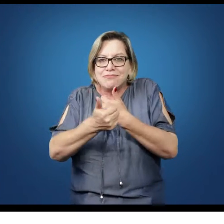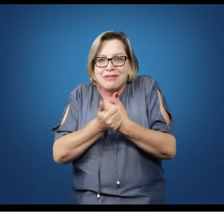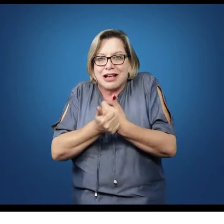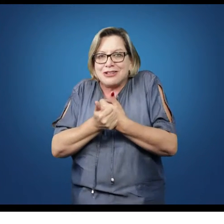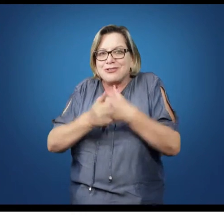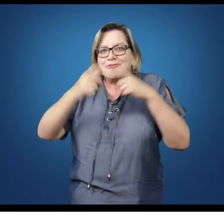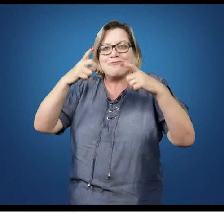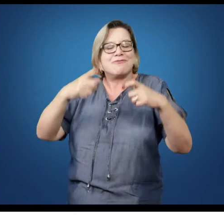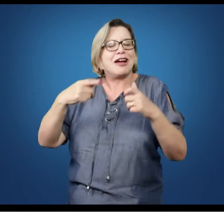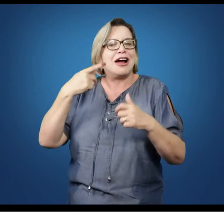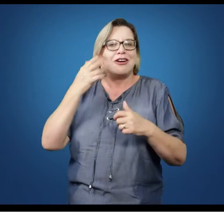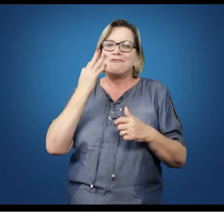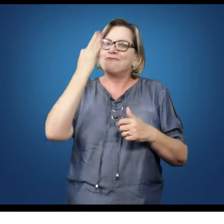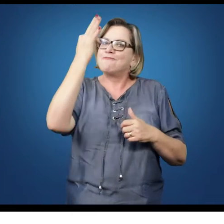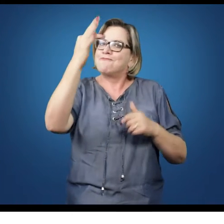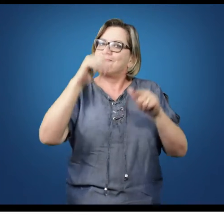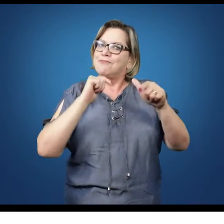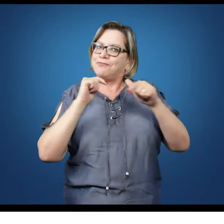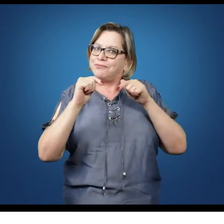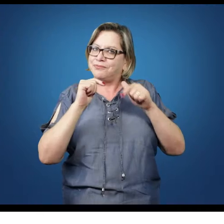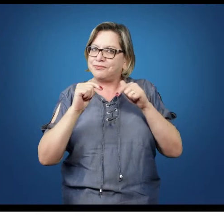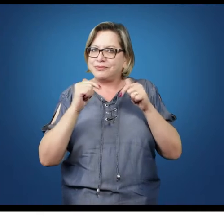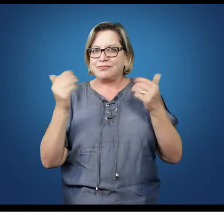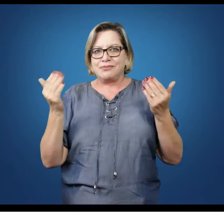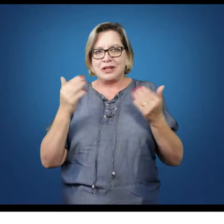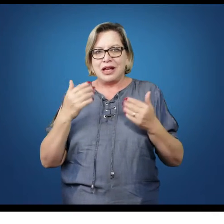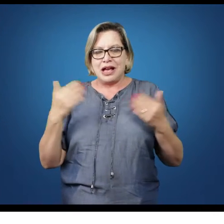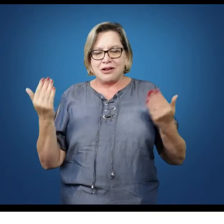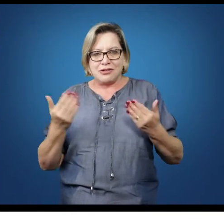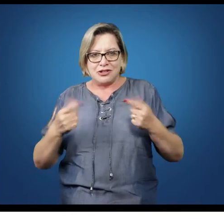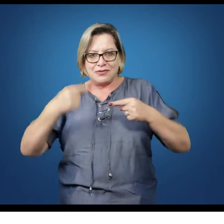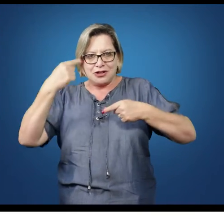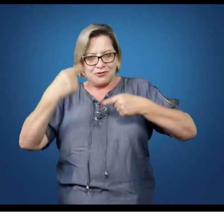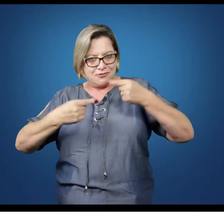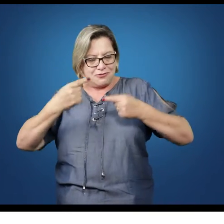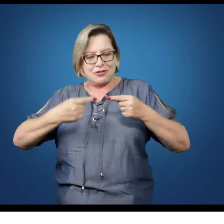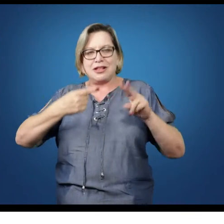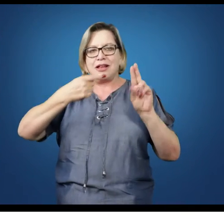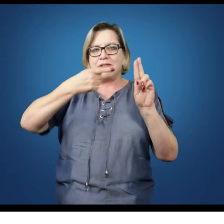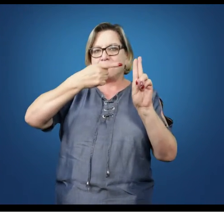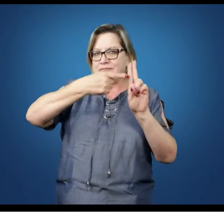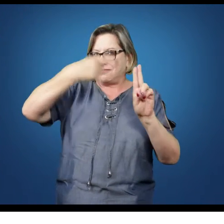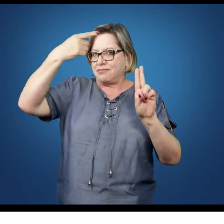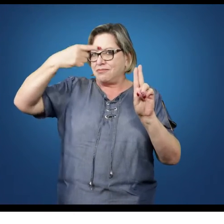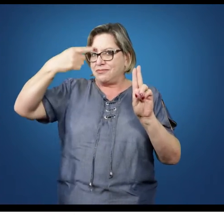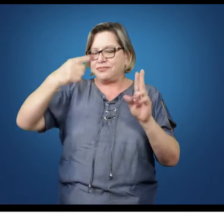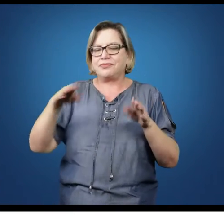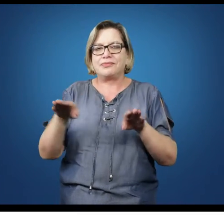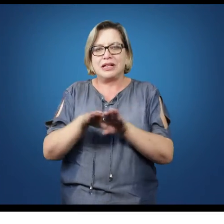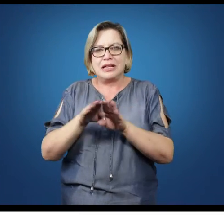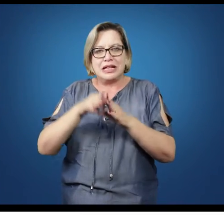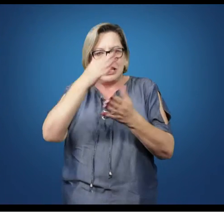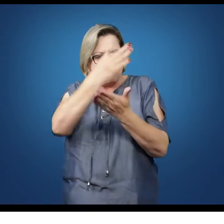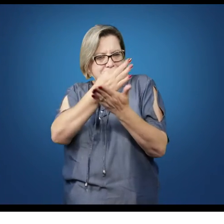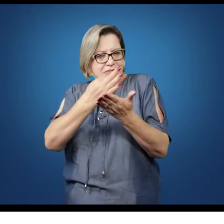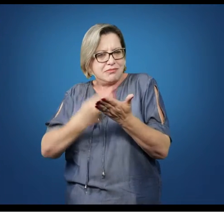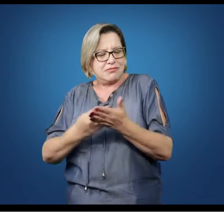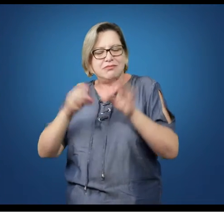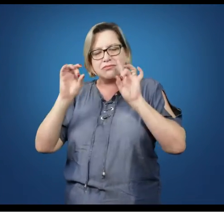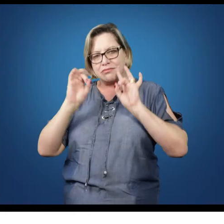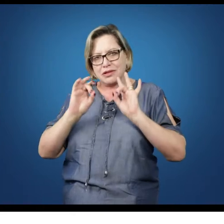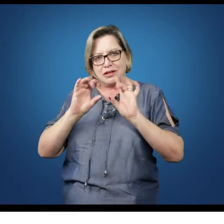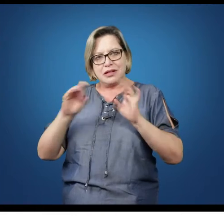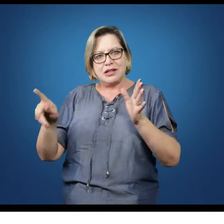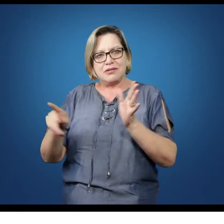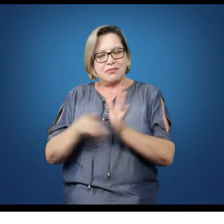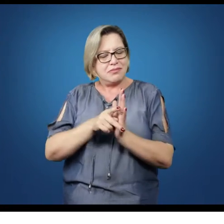campo de trabalho. Então, isso a gente vai discutir na primeira unidade, até com textos mais específicos da área